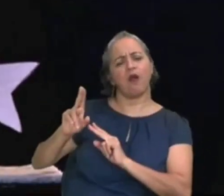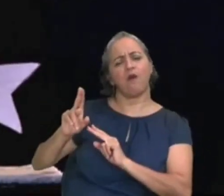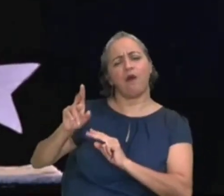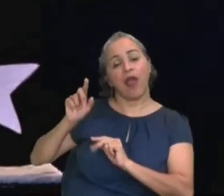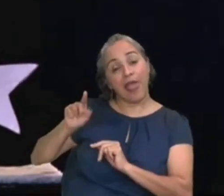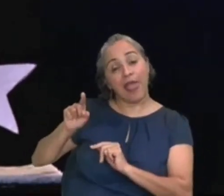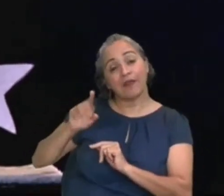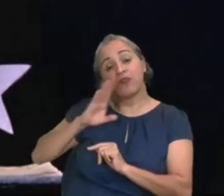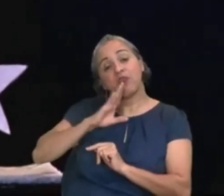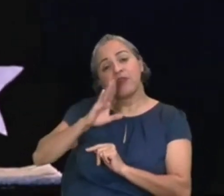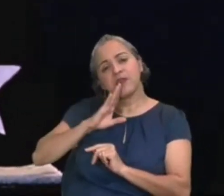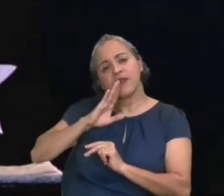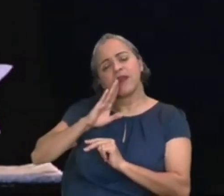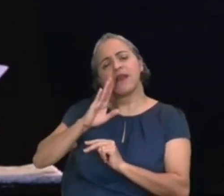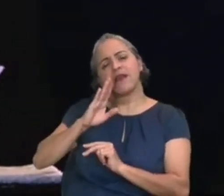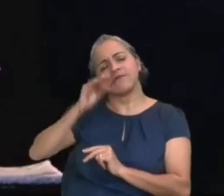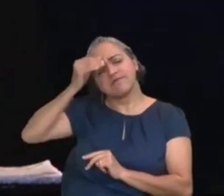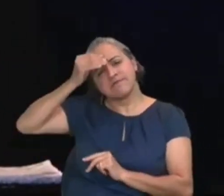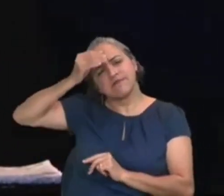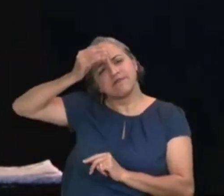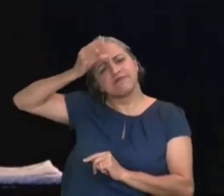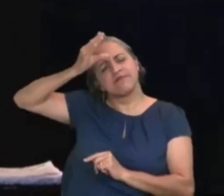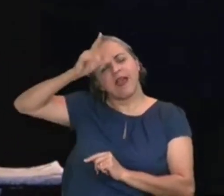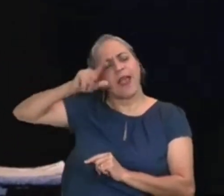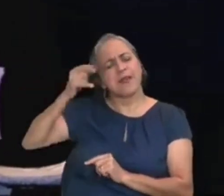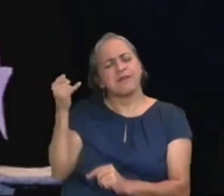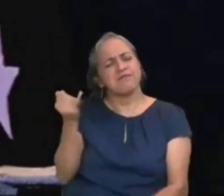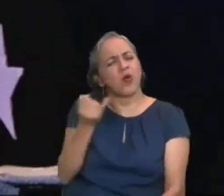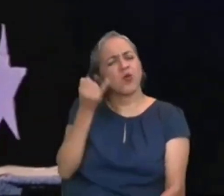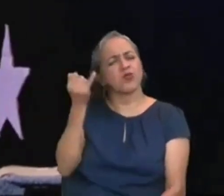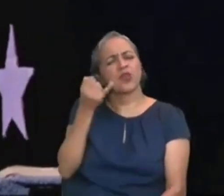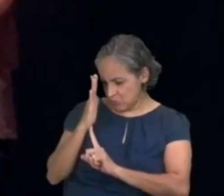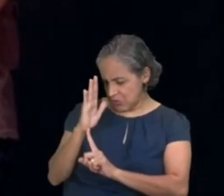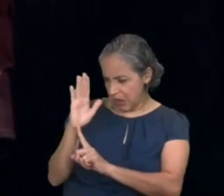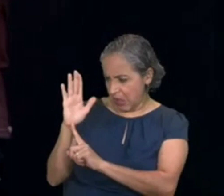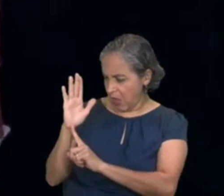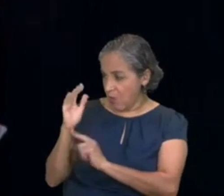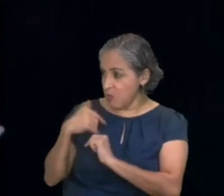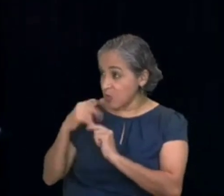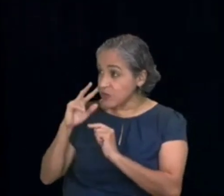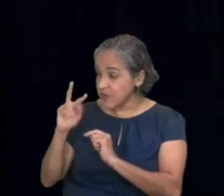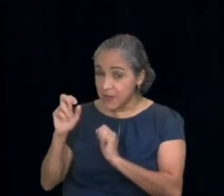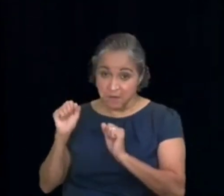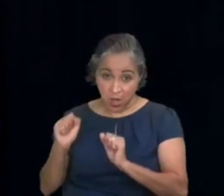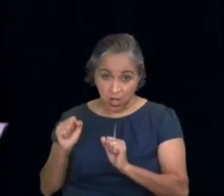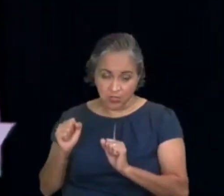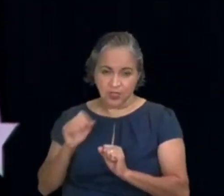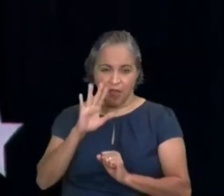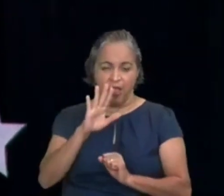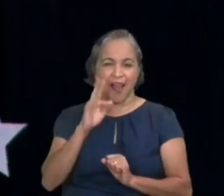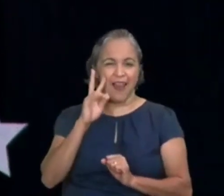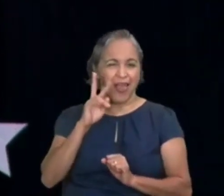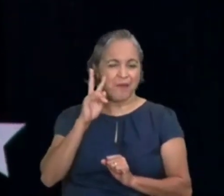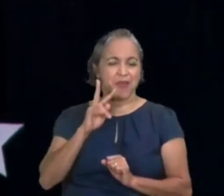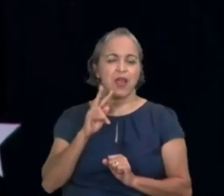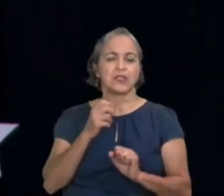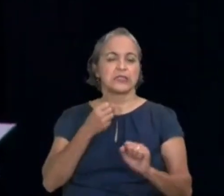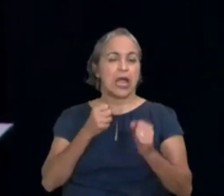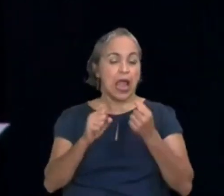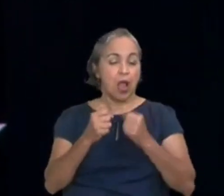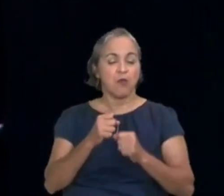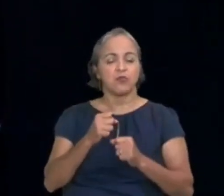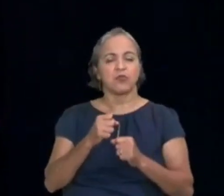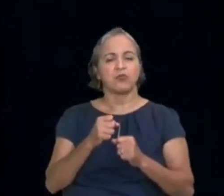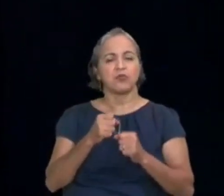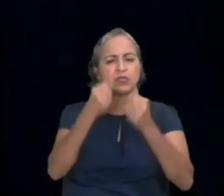importantíssimo, como é que você, como é que eu posso, pastor, nós acabamos de ler, naquele salmo, que Deus está perto, de